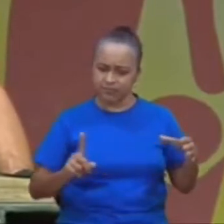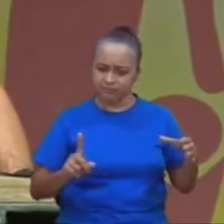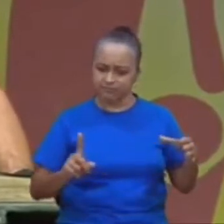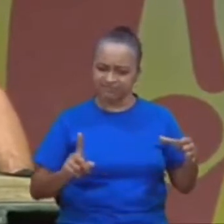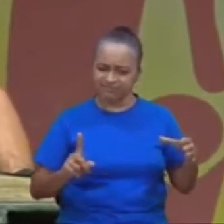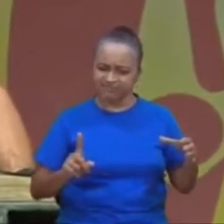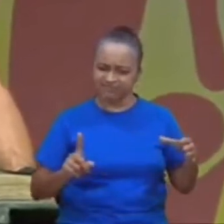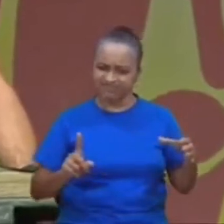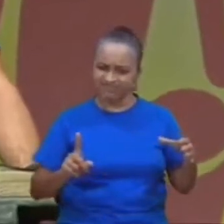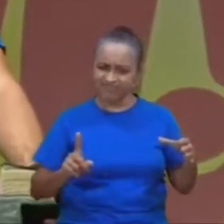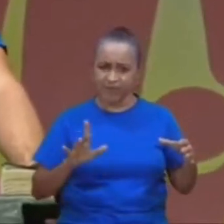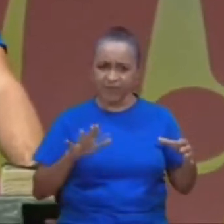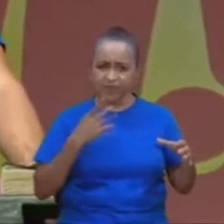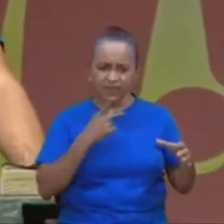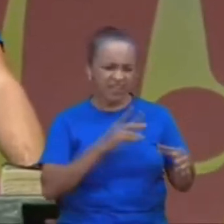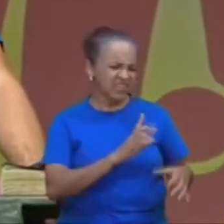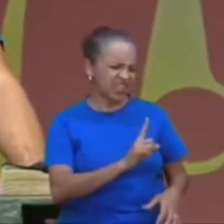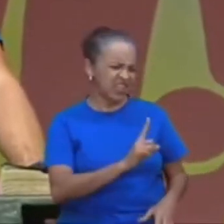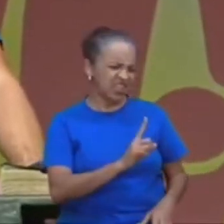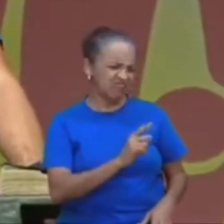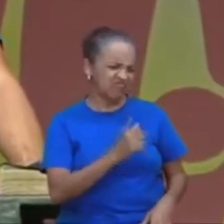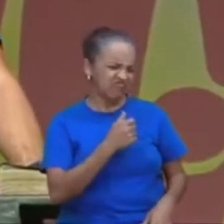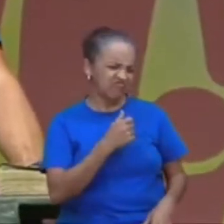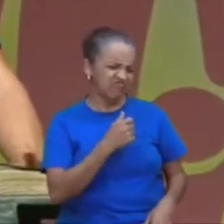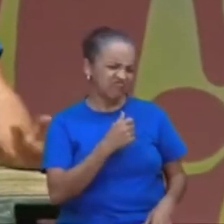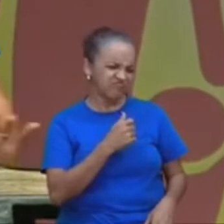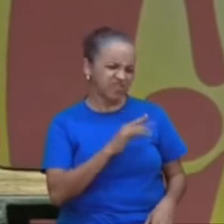às vezes você tem que dizer não, daqui a pouco eu vou falar sobre isso,